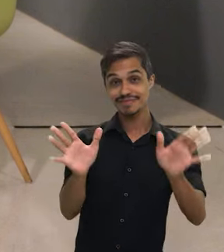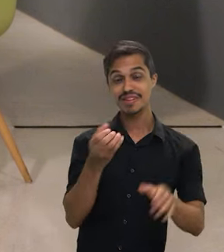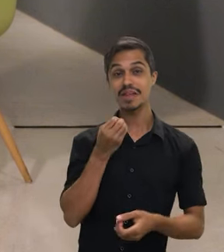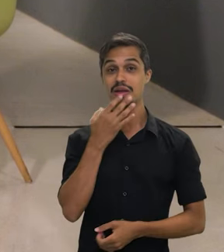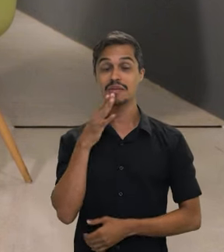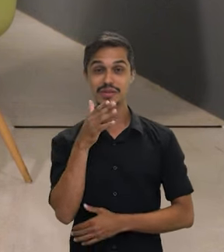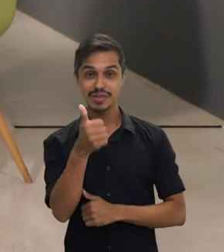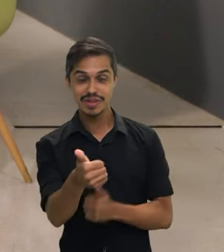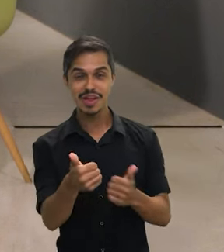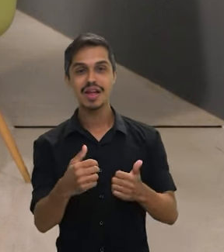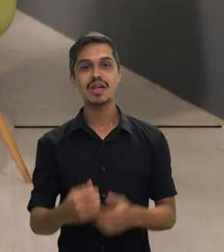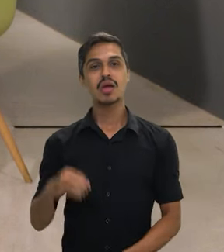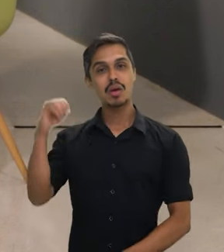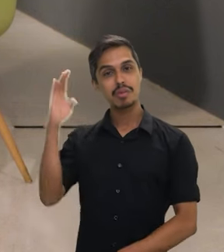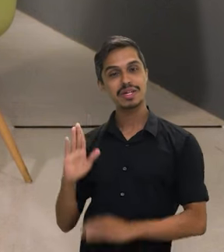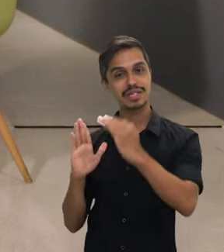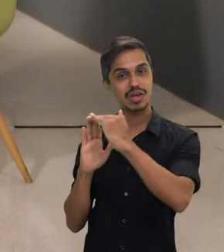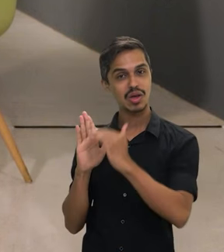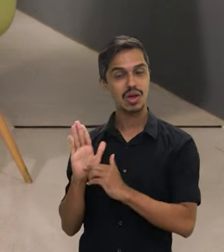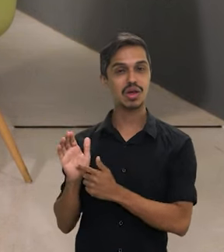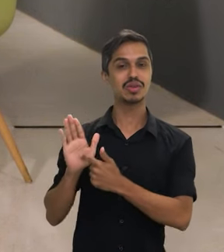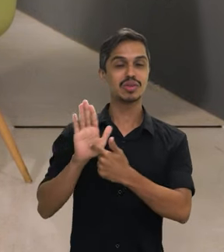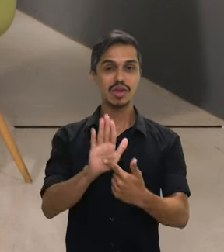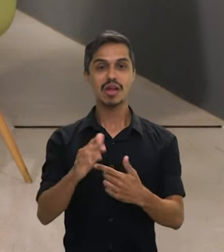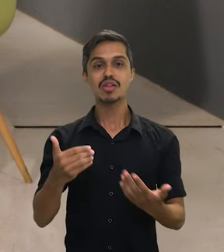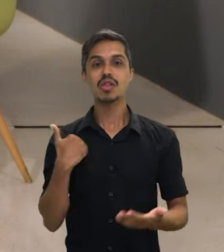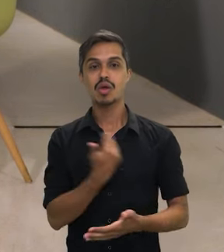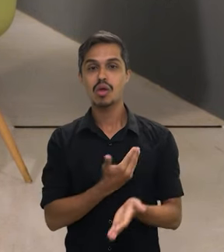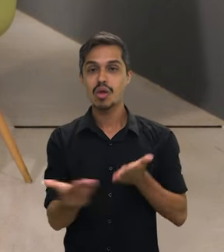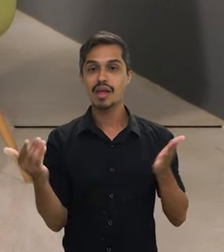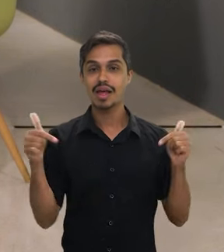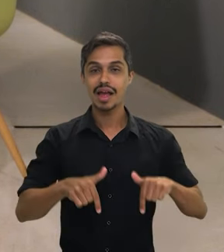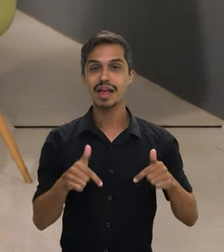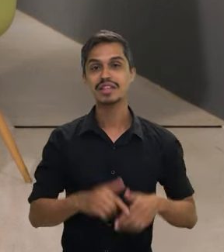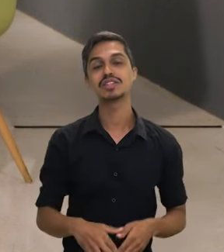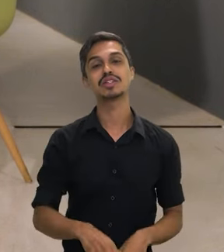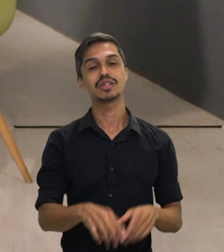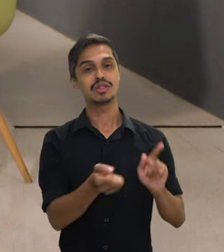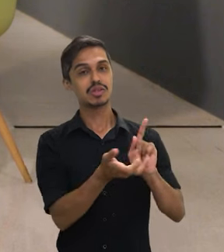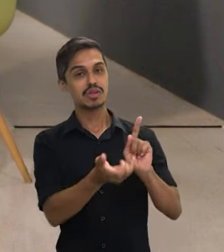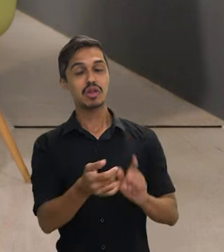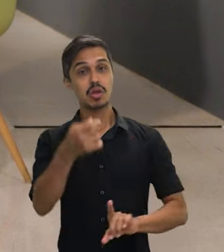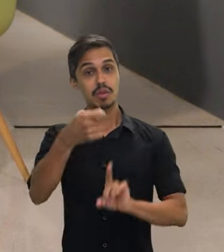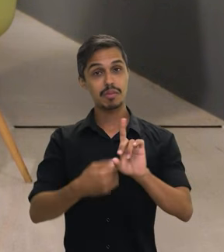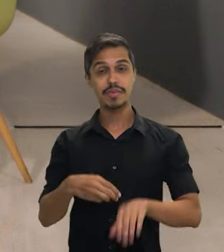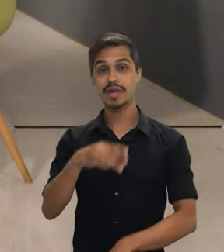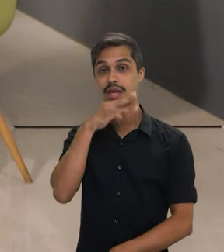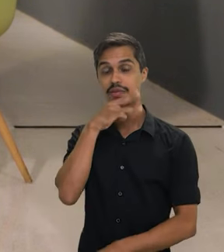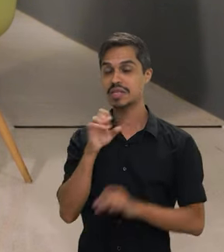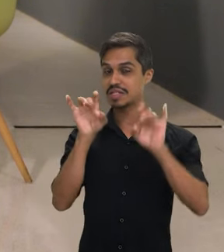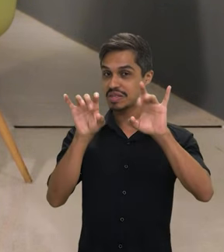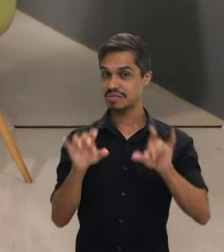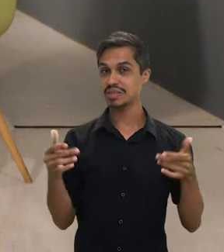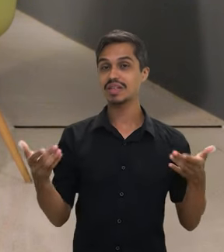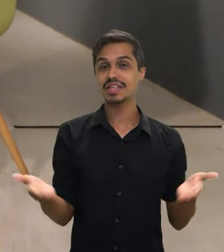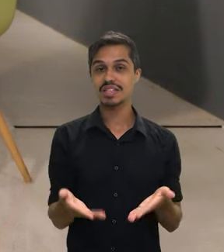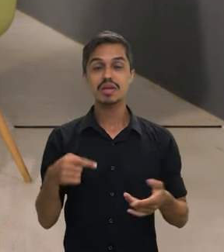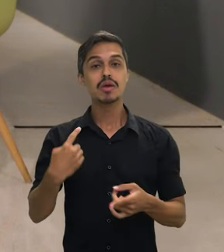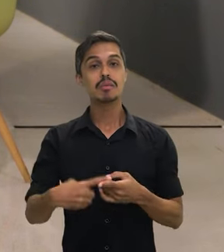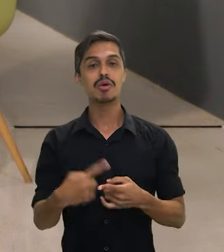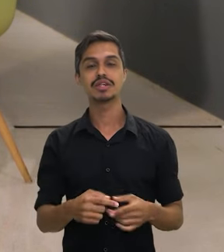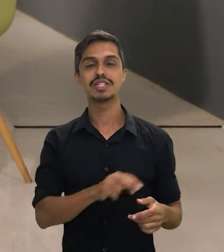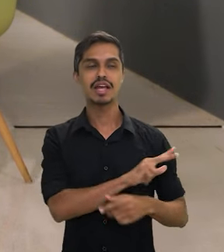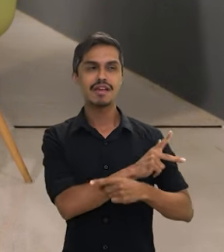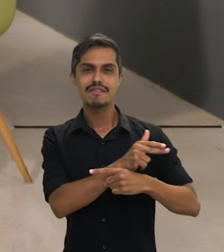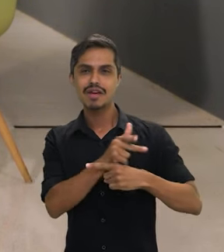Olá, Brasil em Pauta, começando agora aqui no canal GOV e o mês de março vai ser muito especial por aqui porque nós